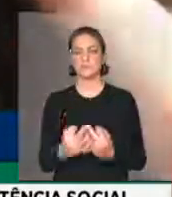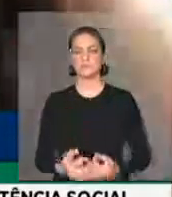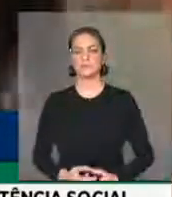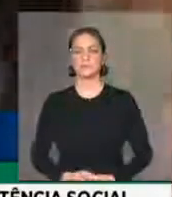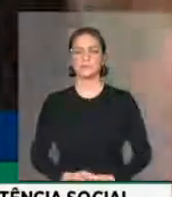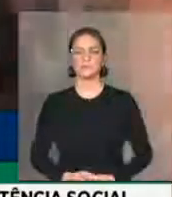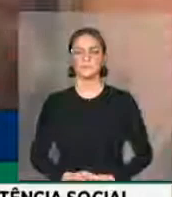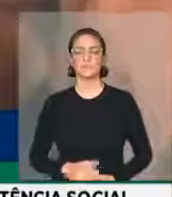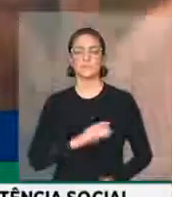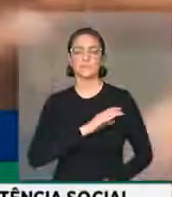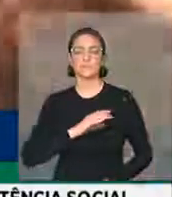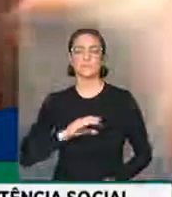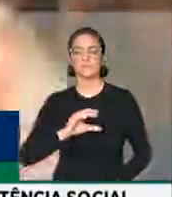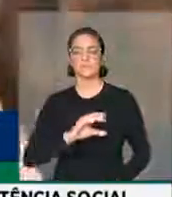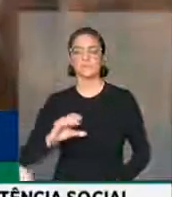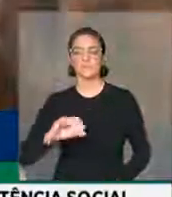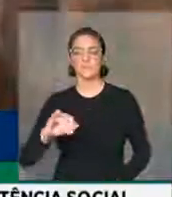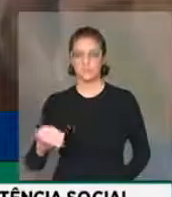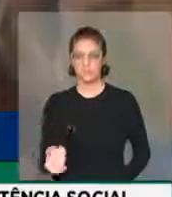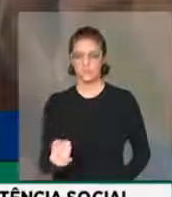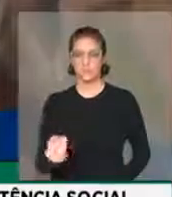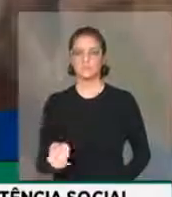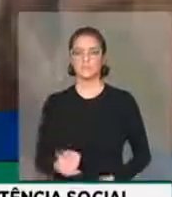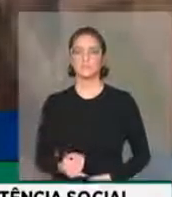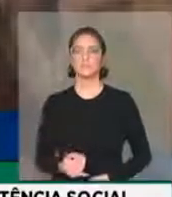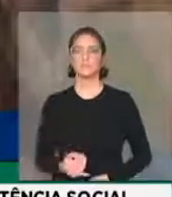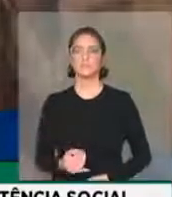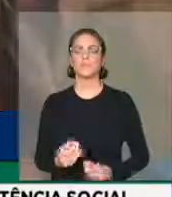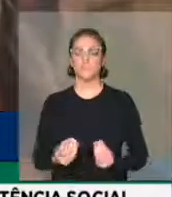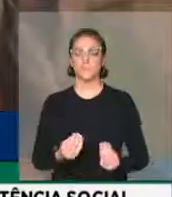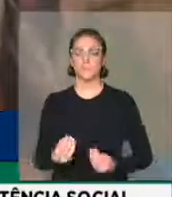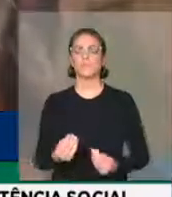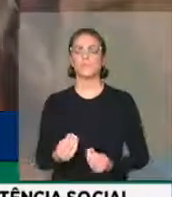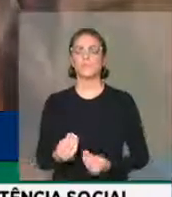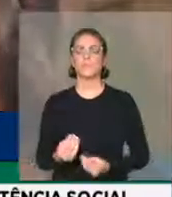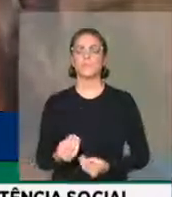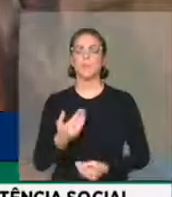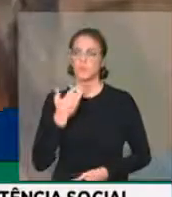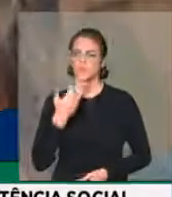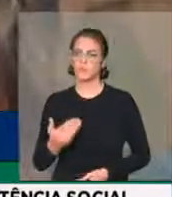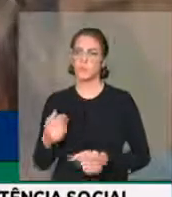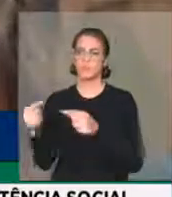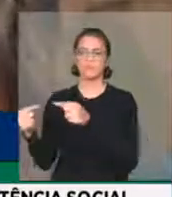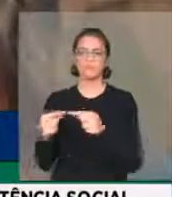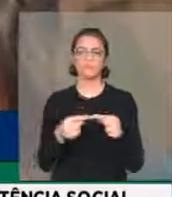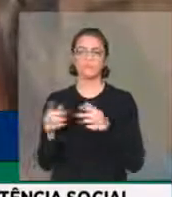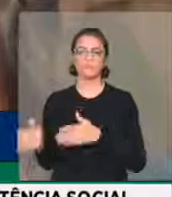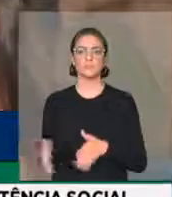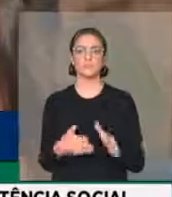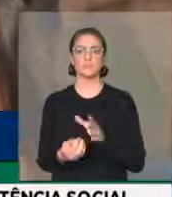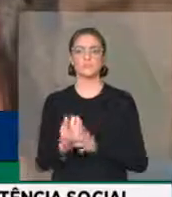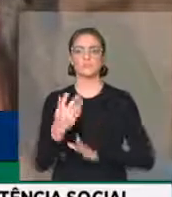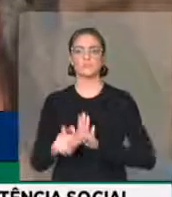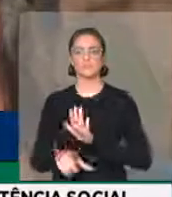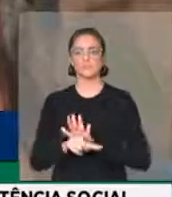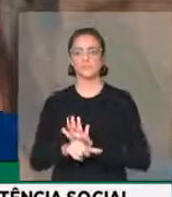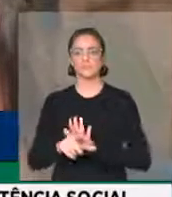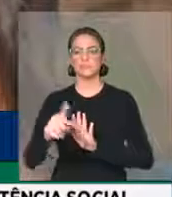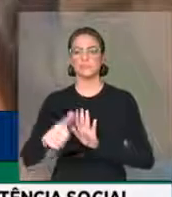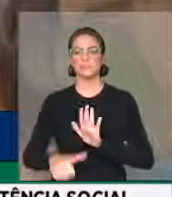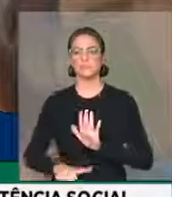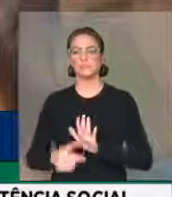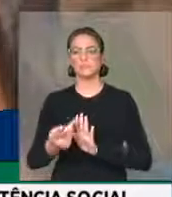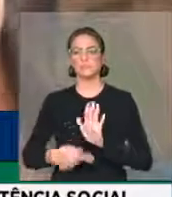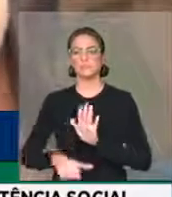Na Comissão de Constituição, Justiça e Cidadania, somos pela constitucionalidade, juridicidade e boa técnica legislativa do projeto